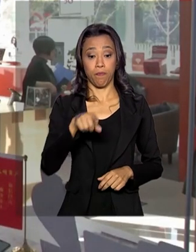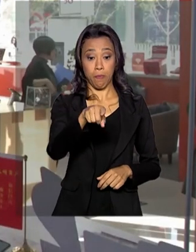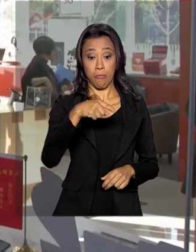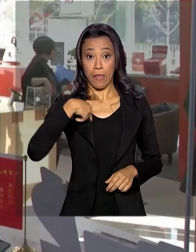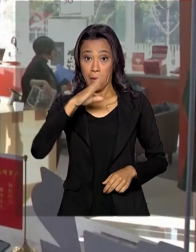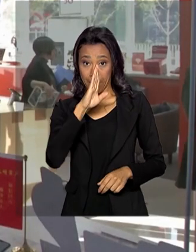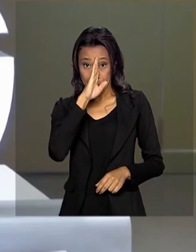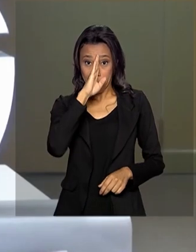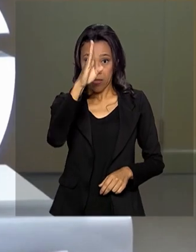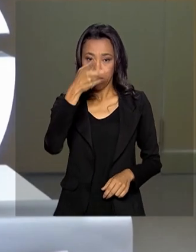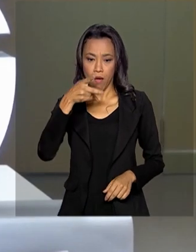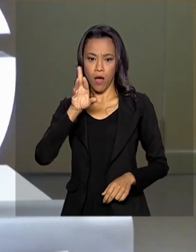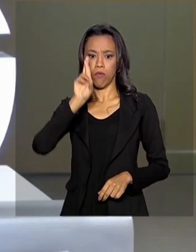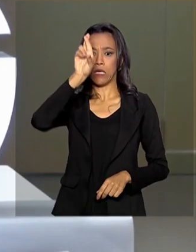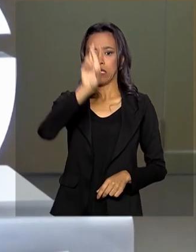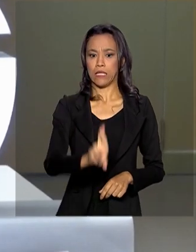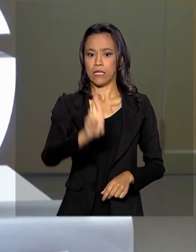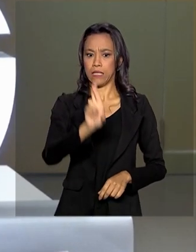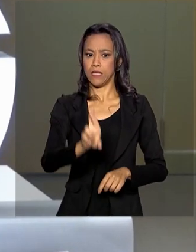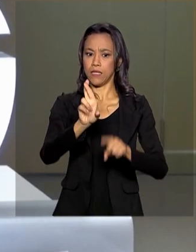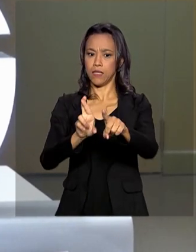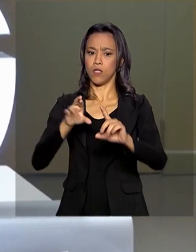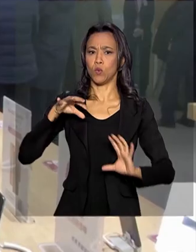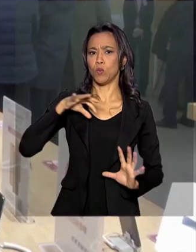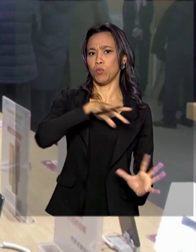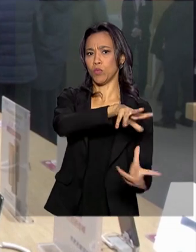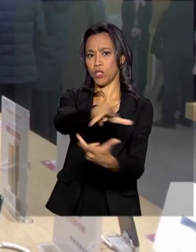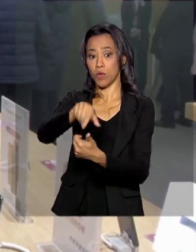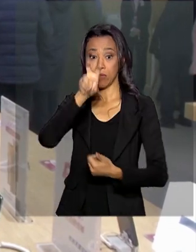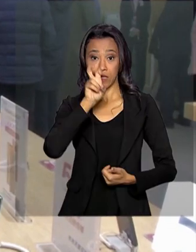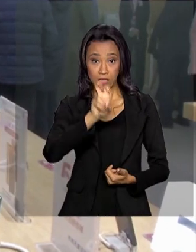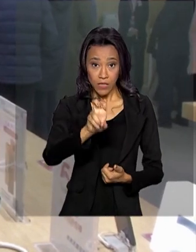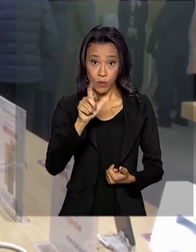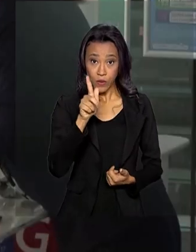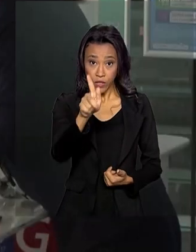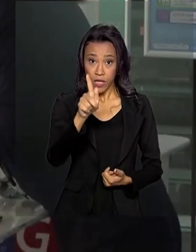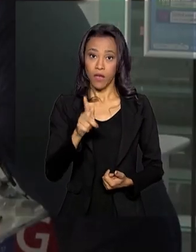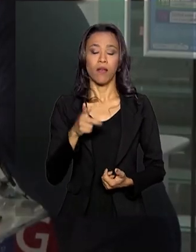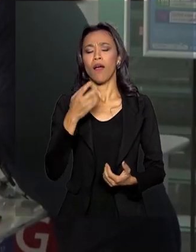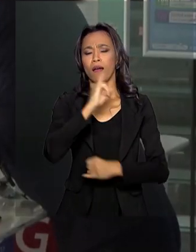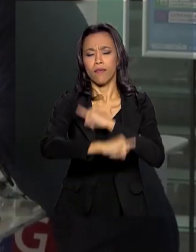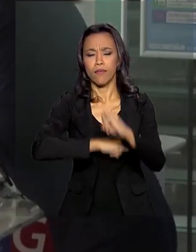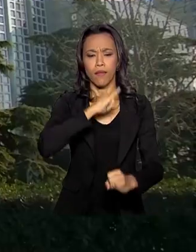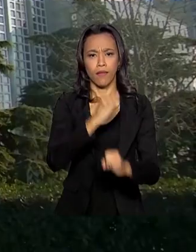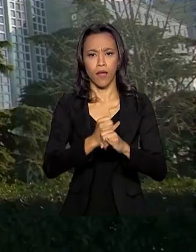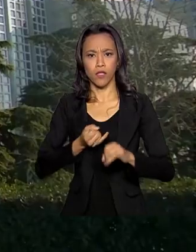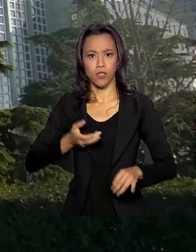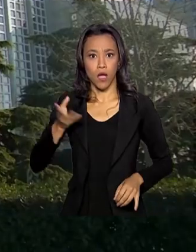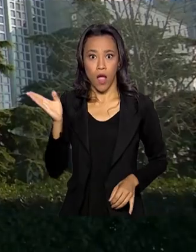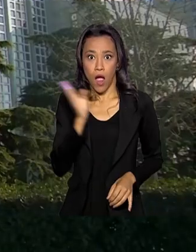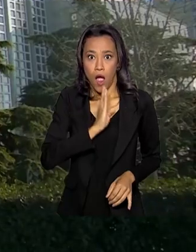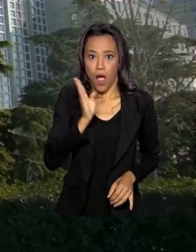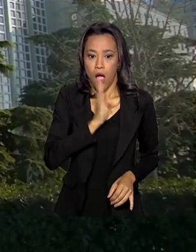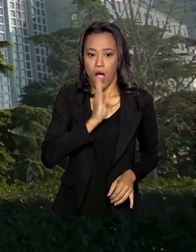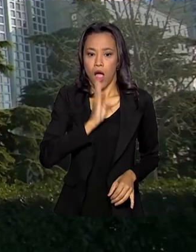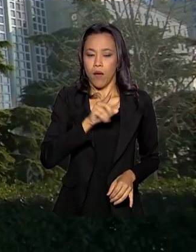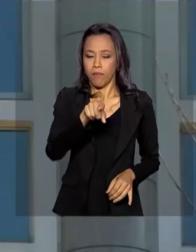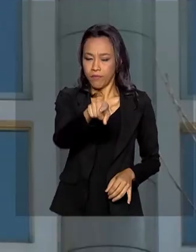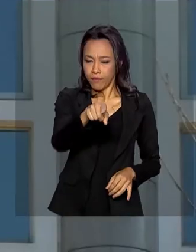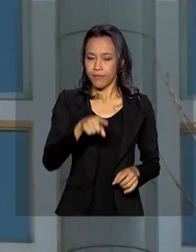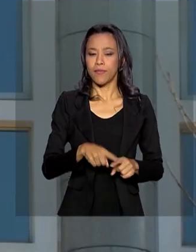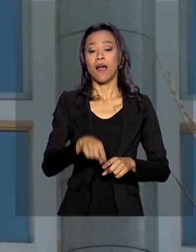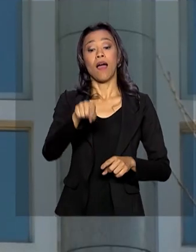principais líderes na corrida mundial do 5G, a rede de internet móvel ultra rápida, a China é o nosso